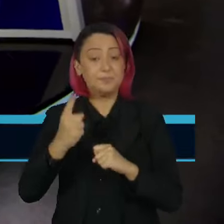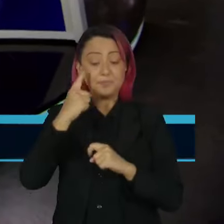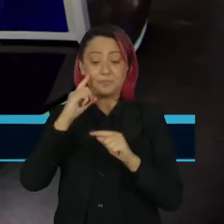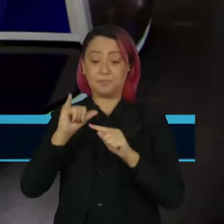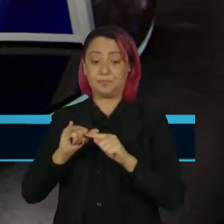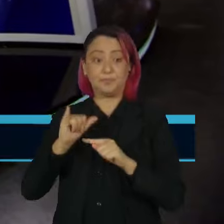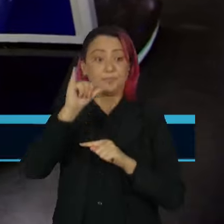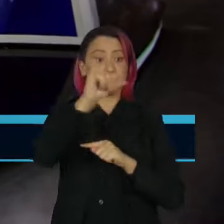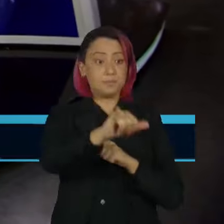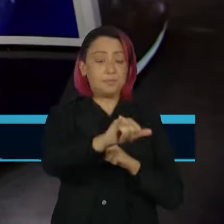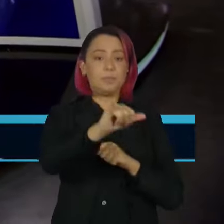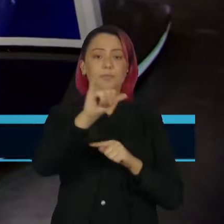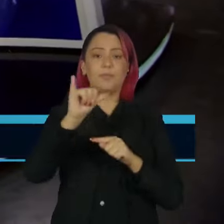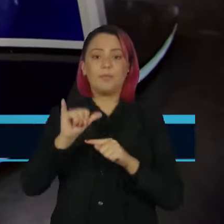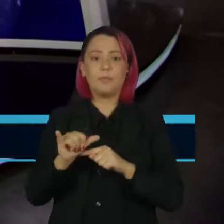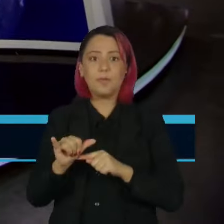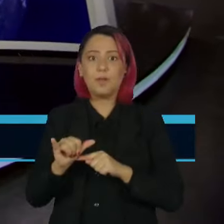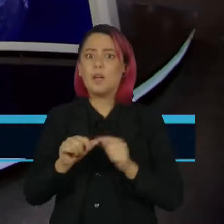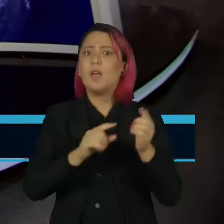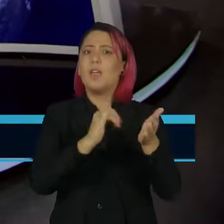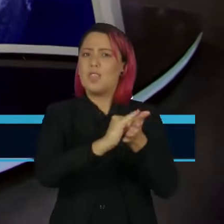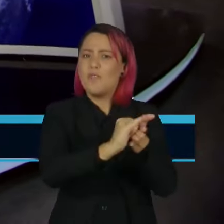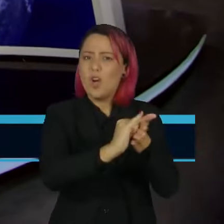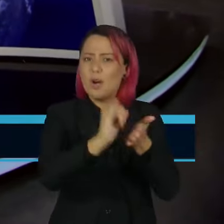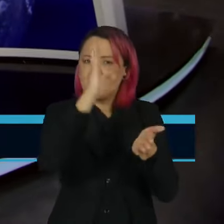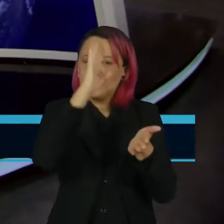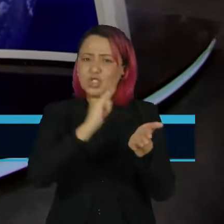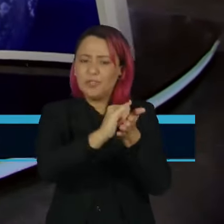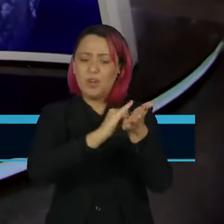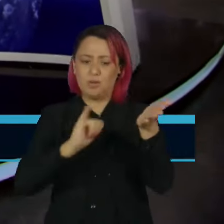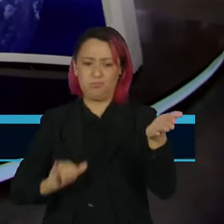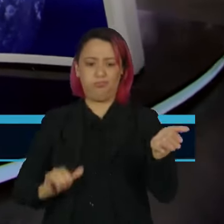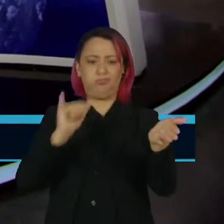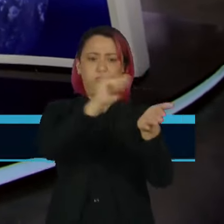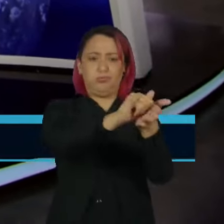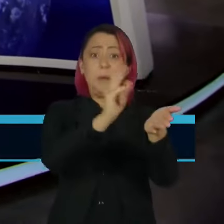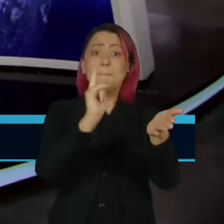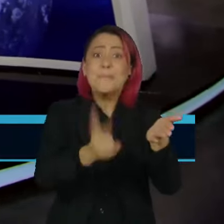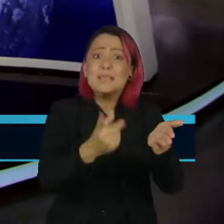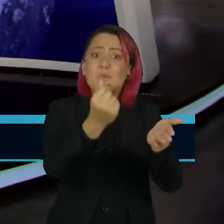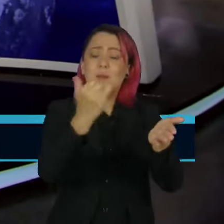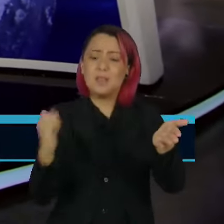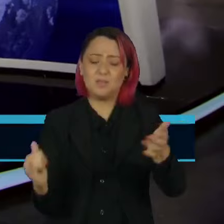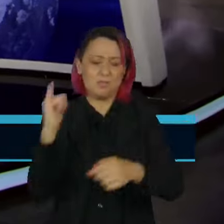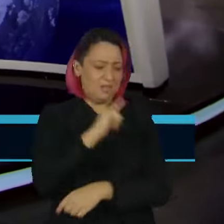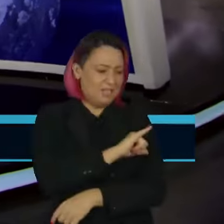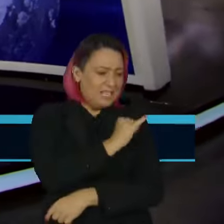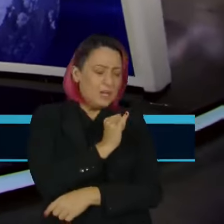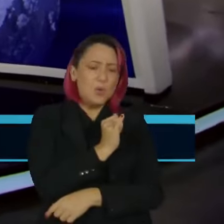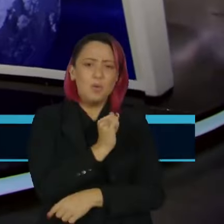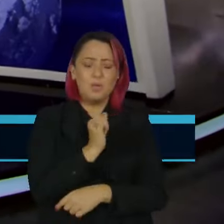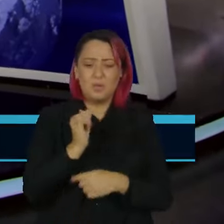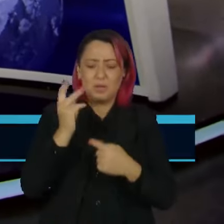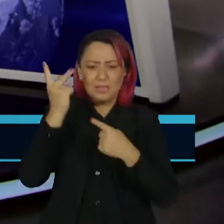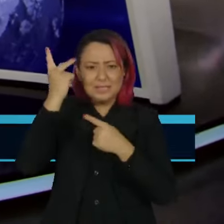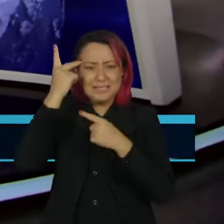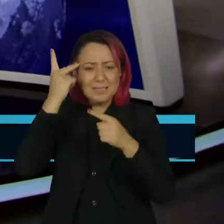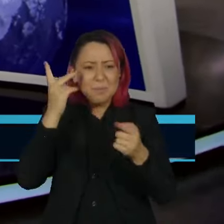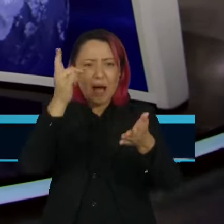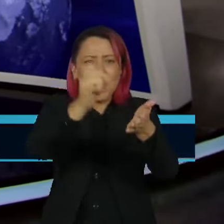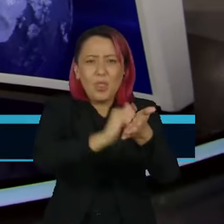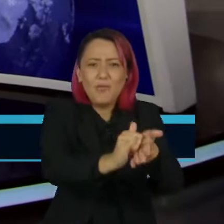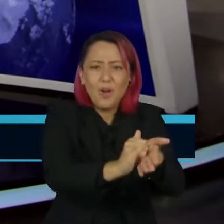Paulo quase no mesmo preço de você ir para São Paulo ao Rio. Quer dizer, tem alguma coisa muito errada e o que eu acho que acontece é demanda,